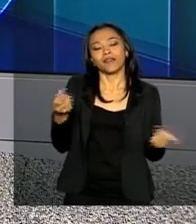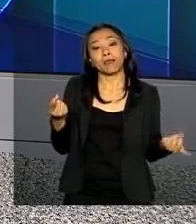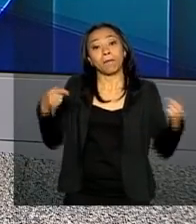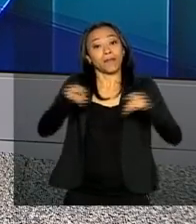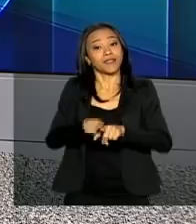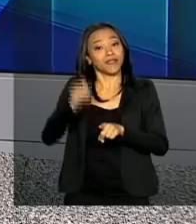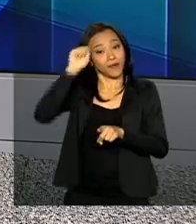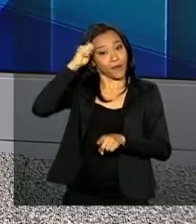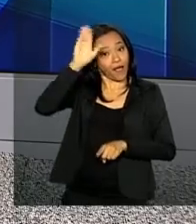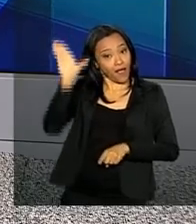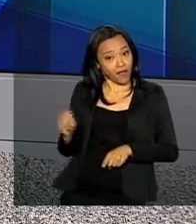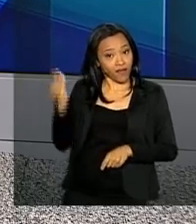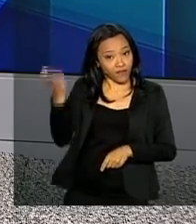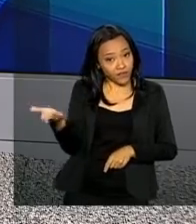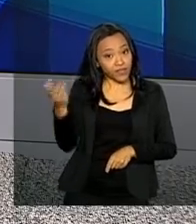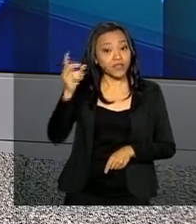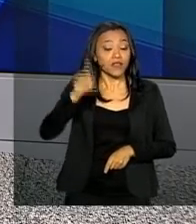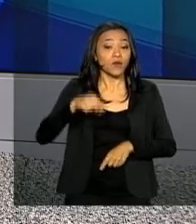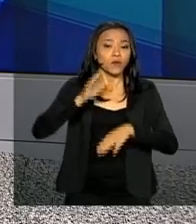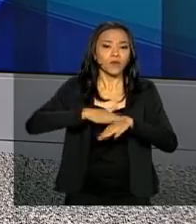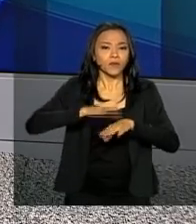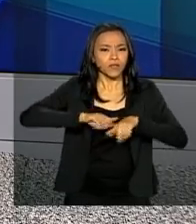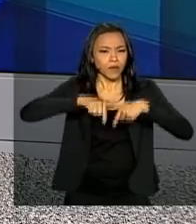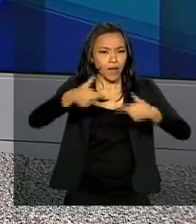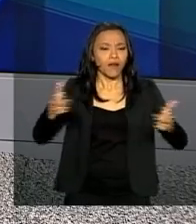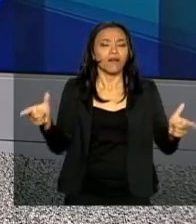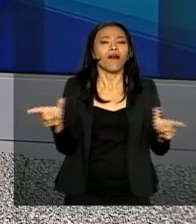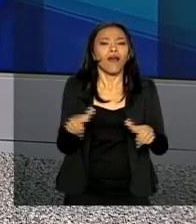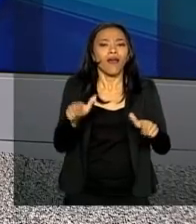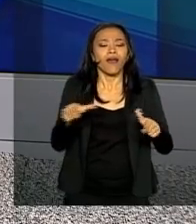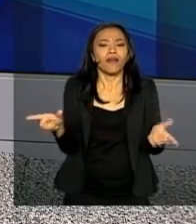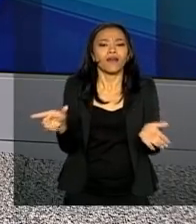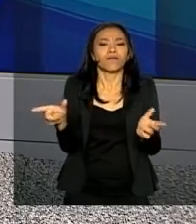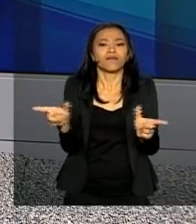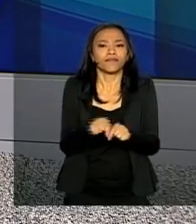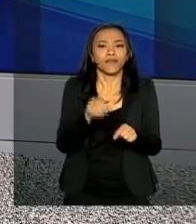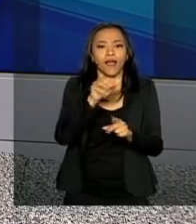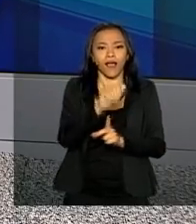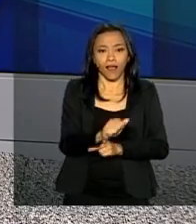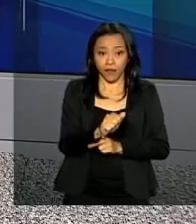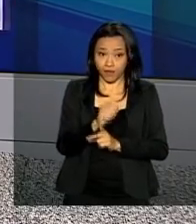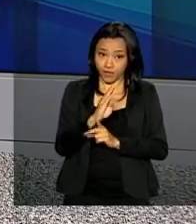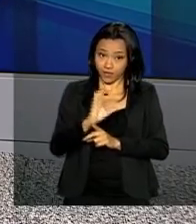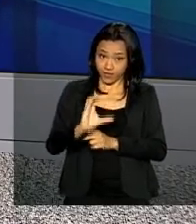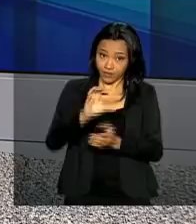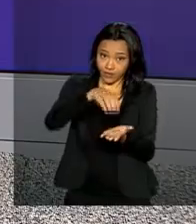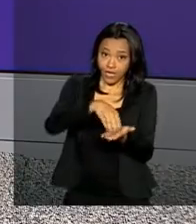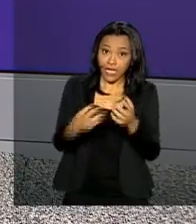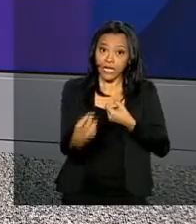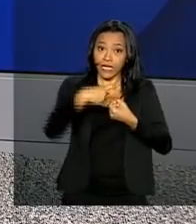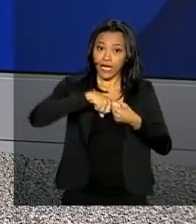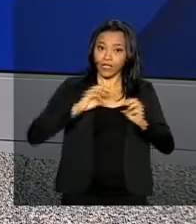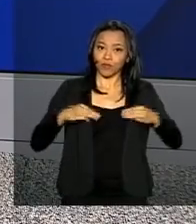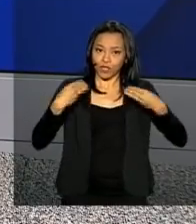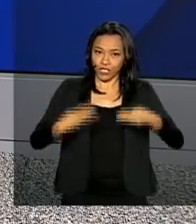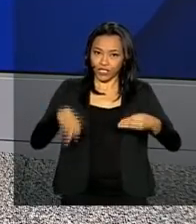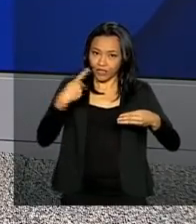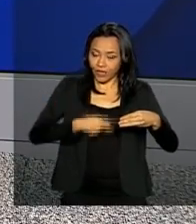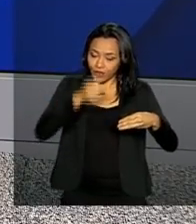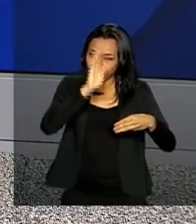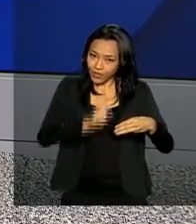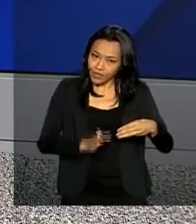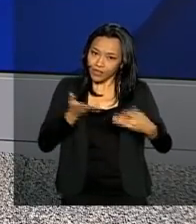com os africanos. As iniciativas são da Agência Brasileira de Cooperação, ligada ao Ministério das Relações Exteriores,